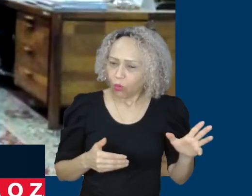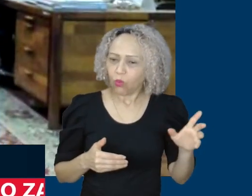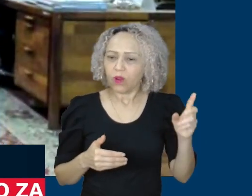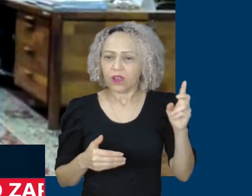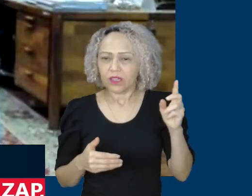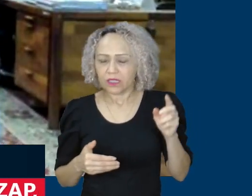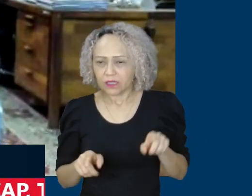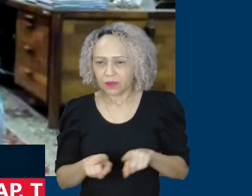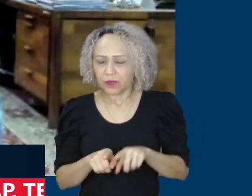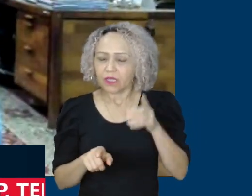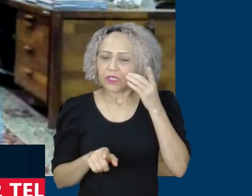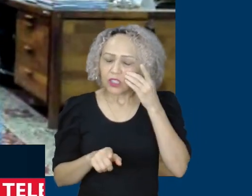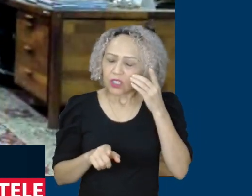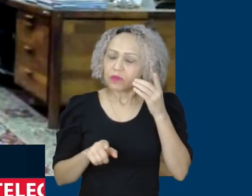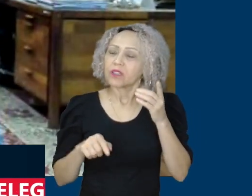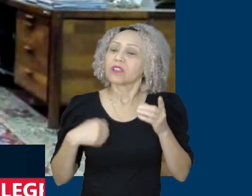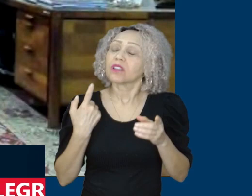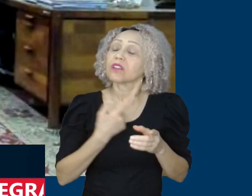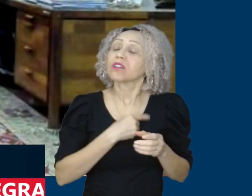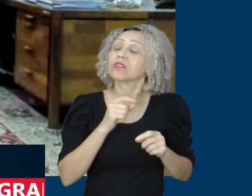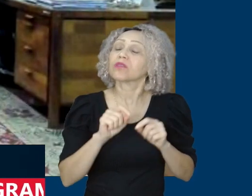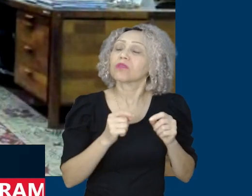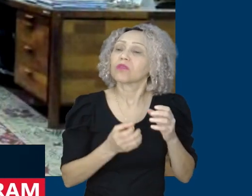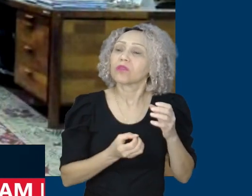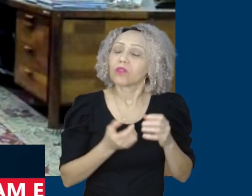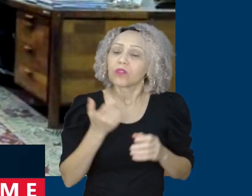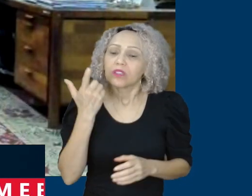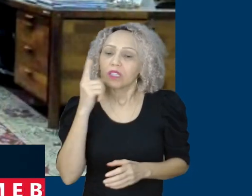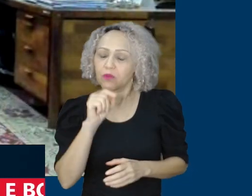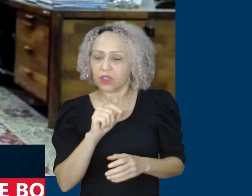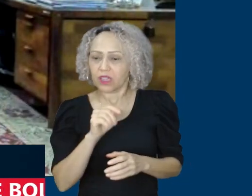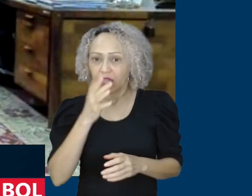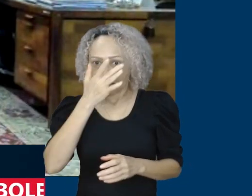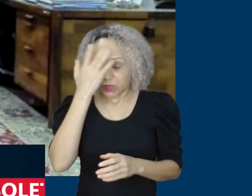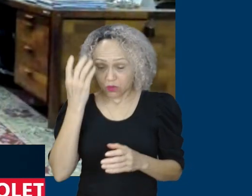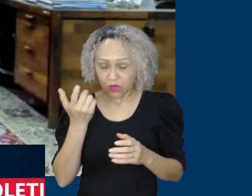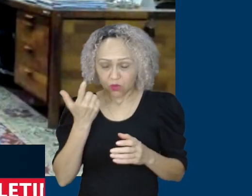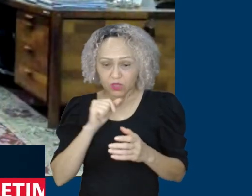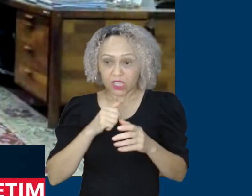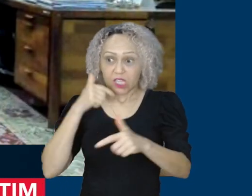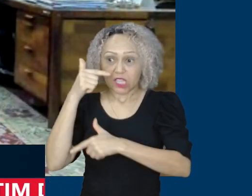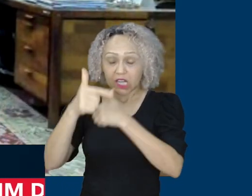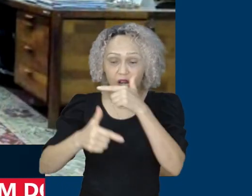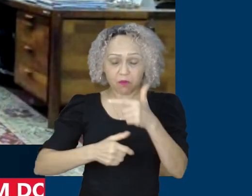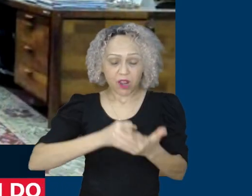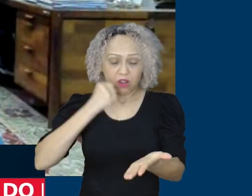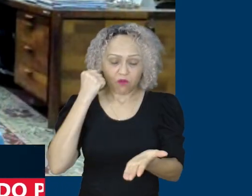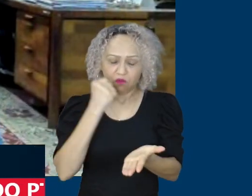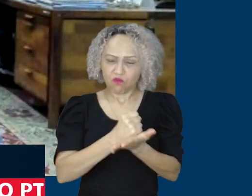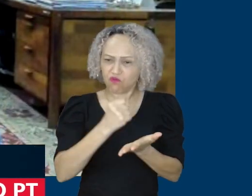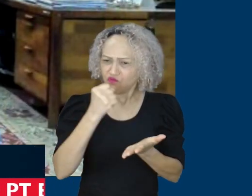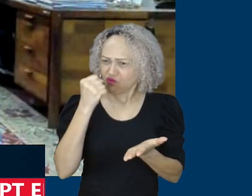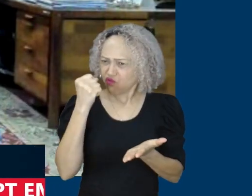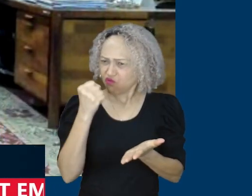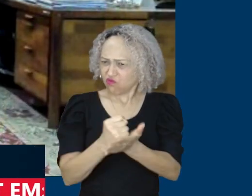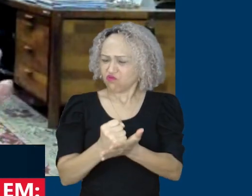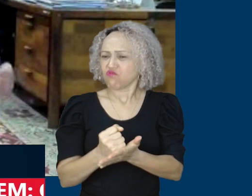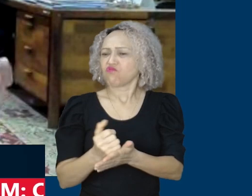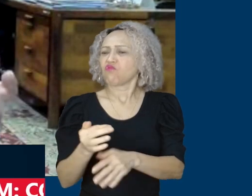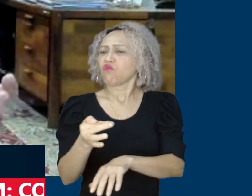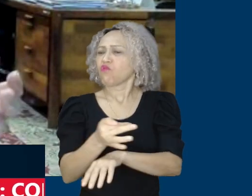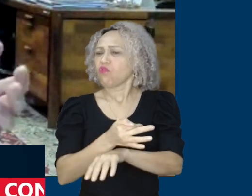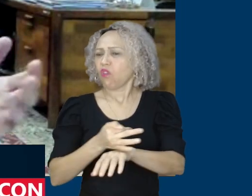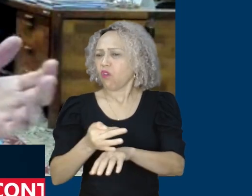de forma formal, regular, e não os empregos chamados atípicos, e essa